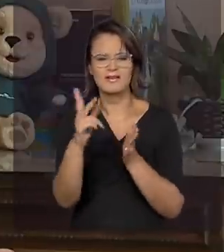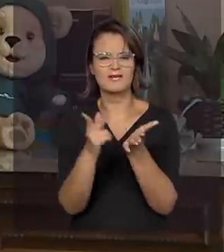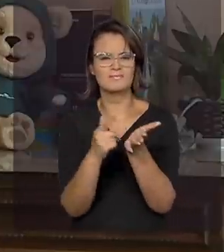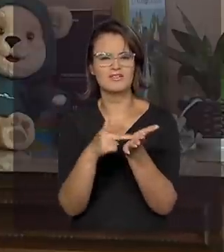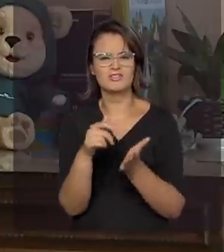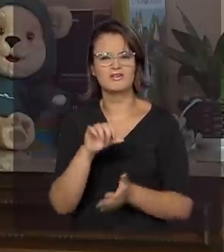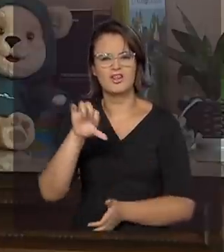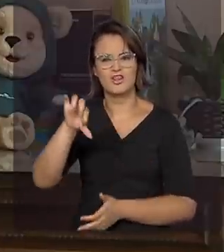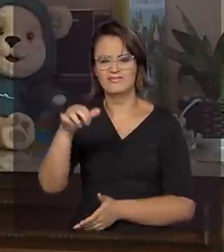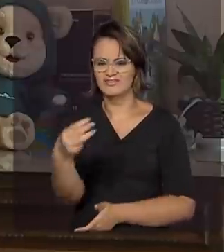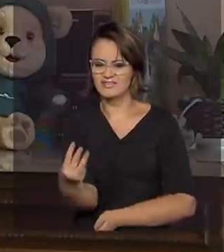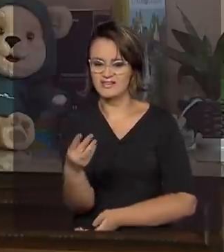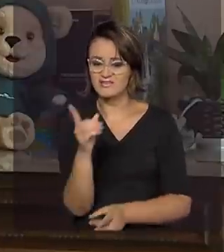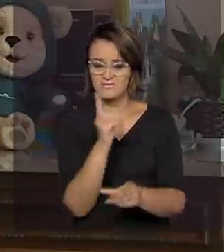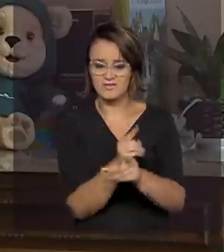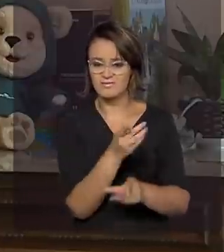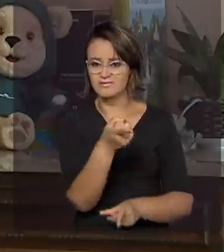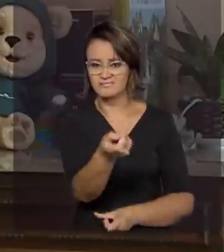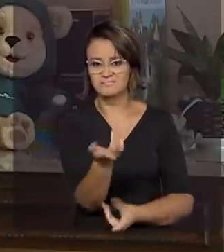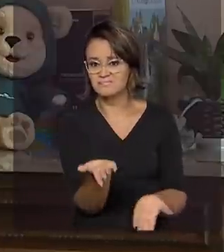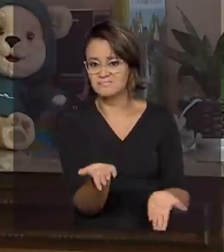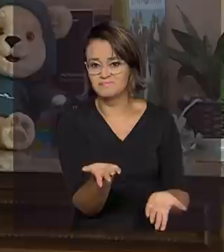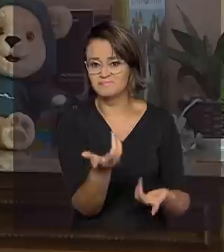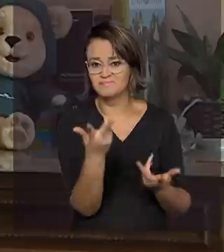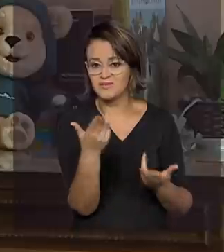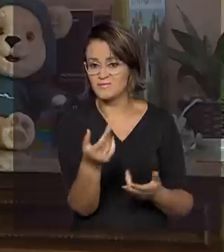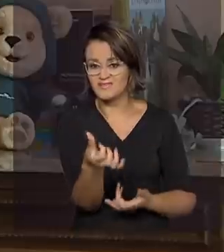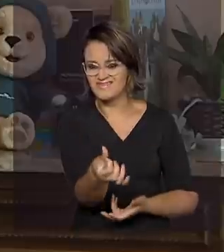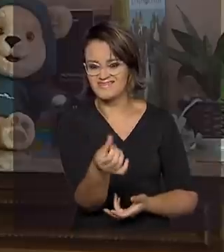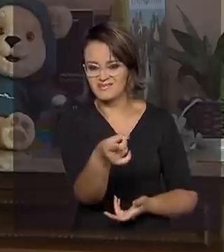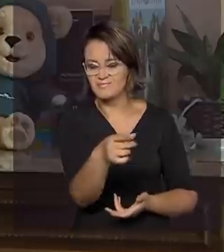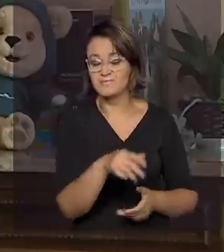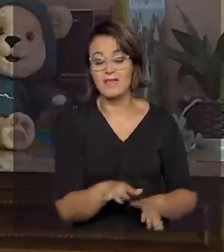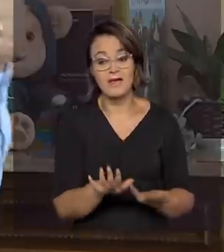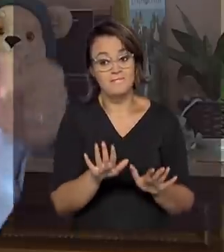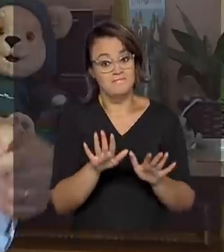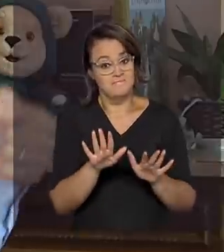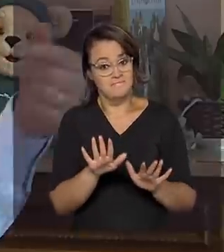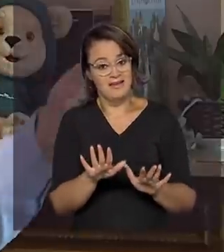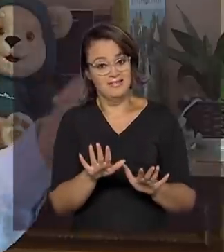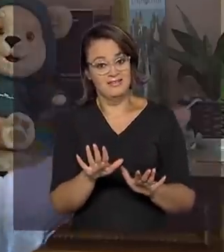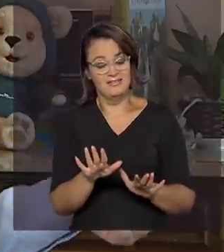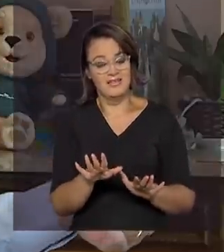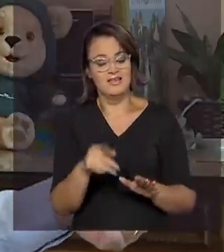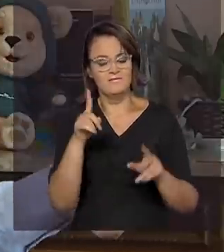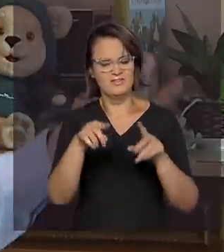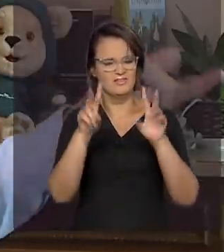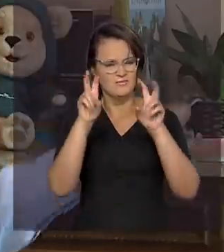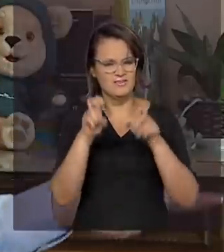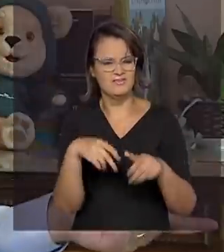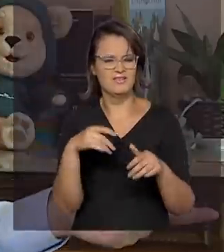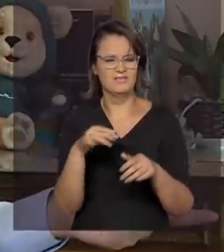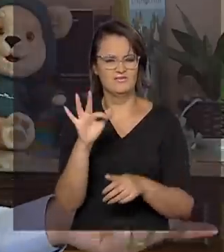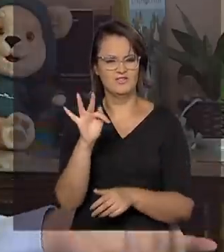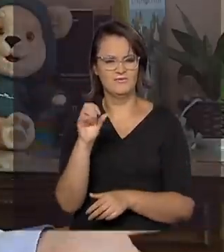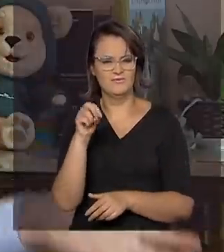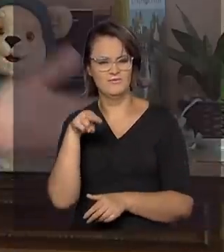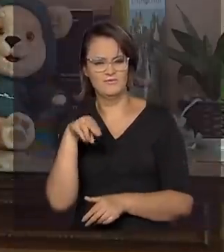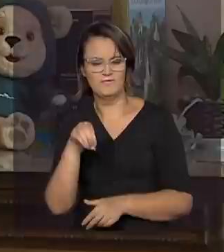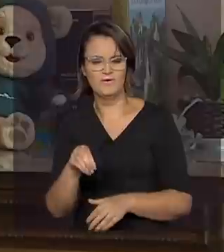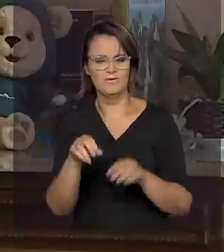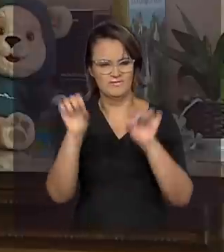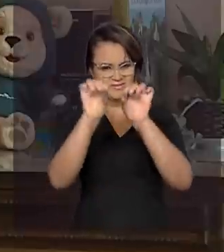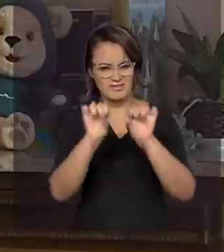93, encontramos basicamente esses seis componentes. Só que em vez de instrução fônica sistemática, o segundo componente,